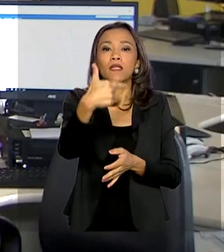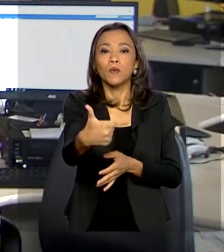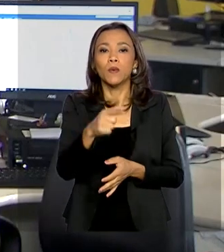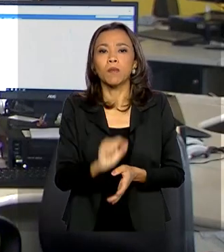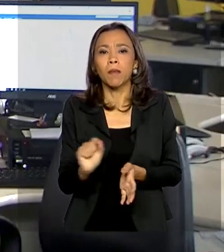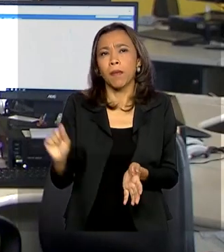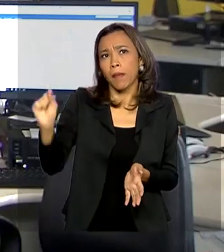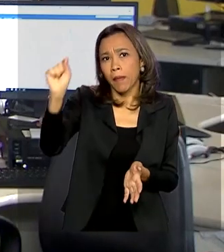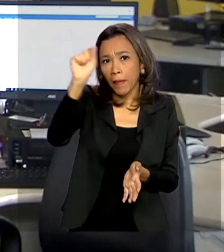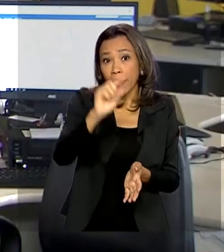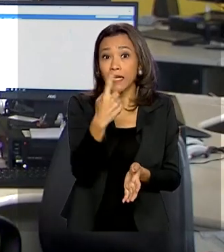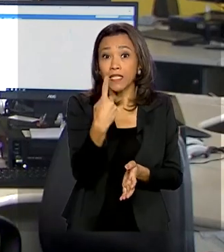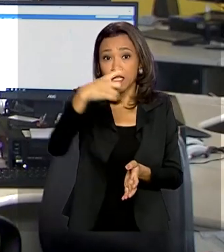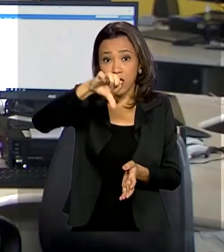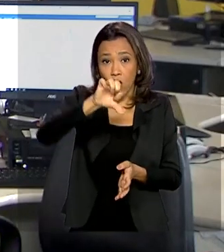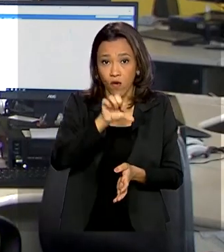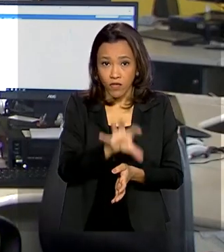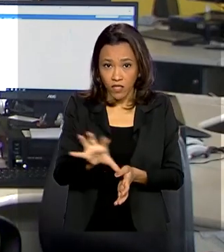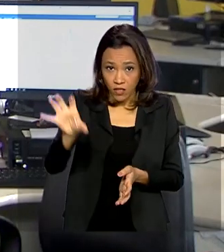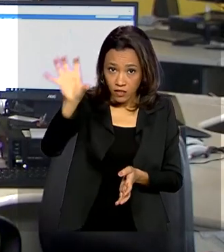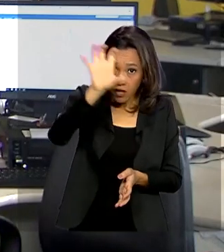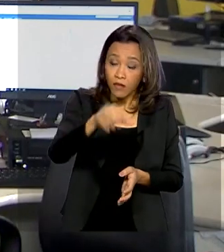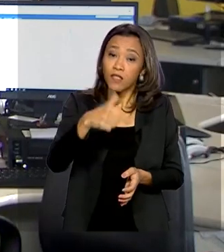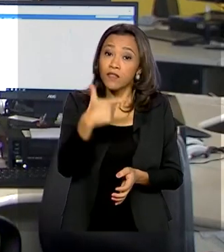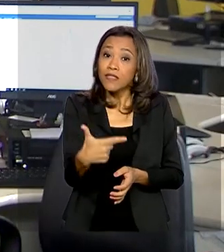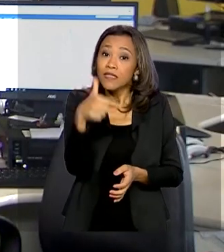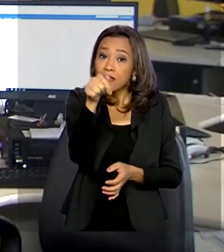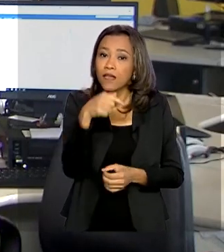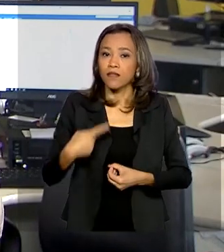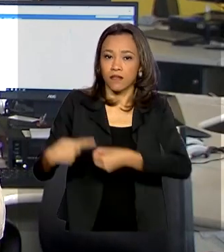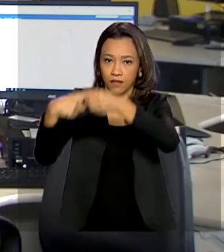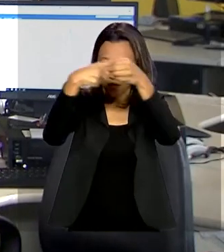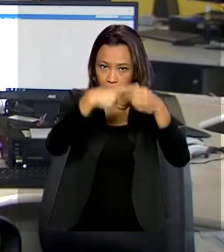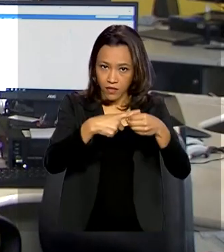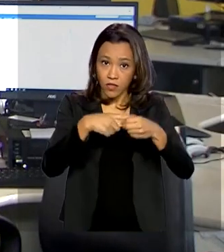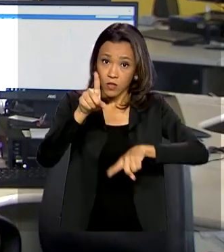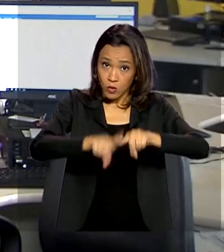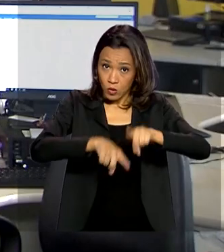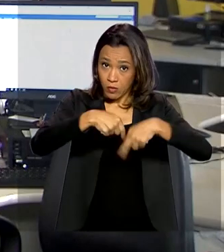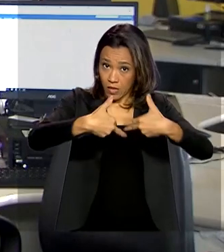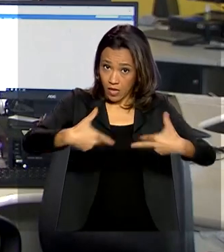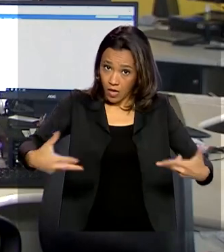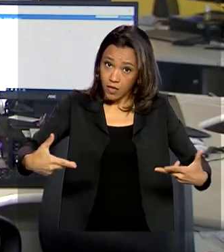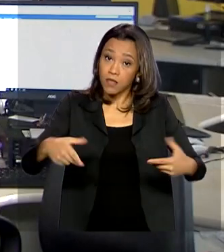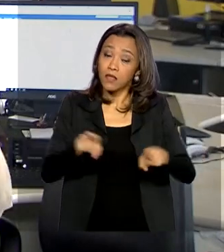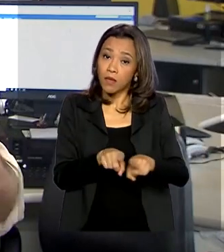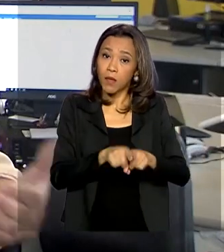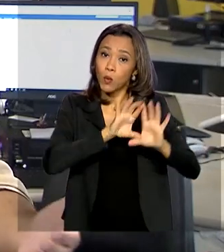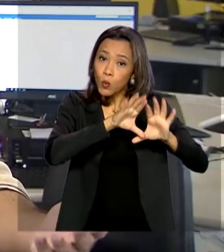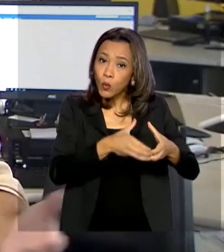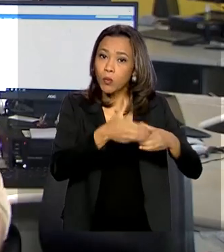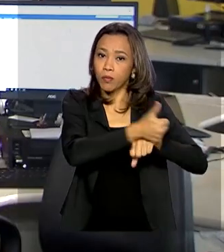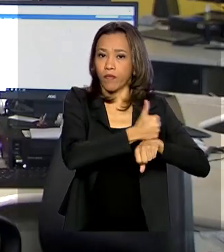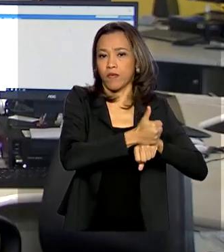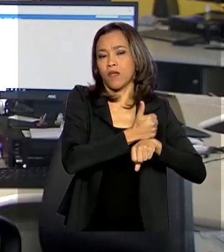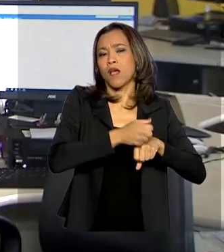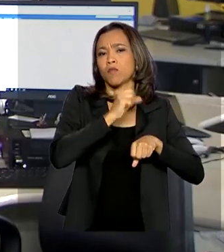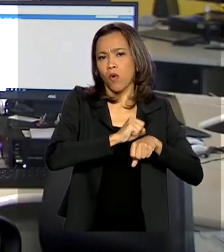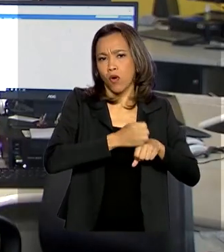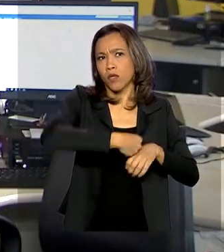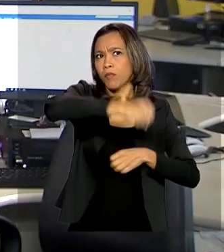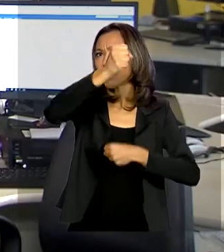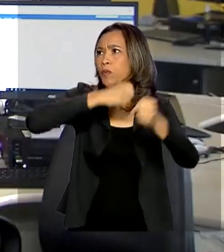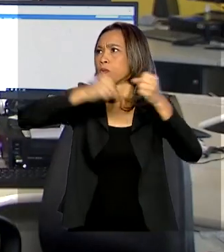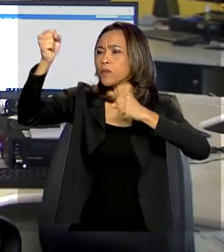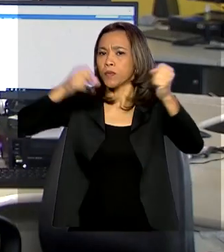localizadas em 19 estados e 27 cidades. Os equipamentos e os profissionais poderão ser realocados